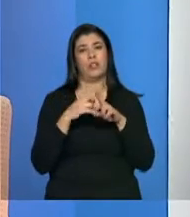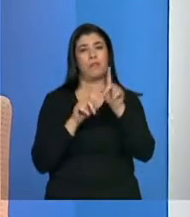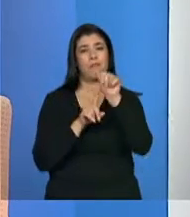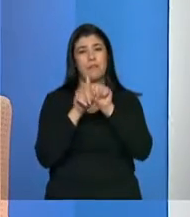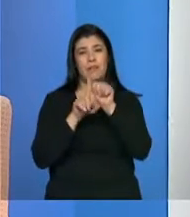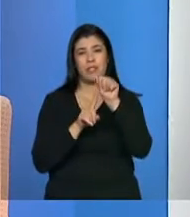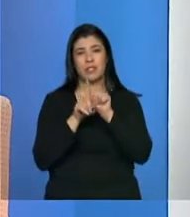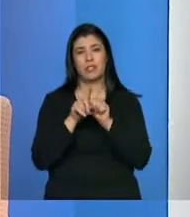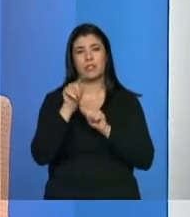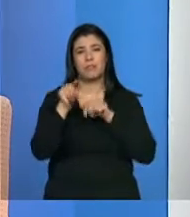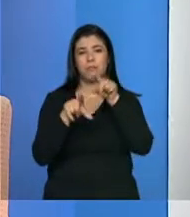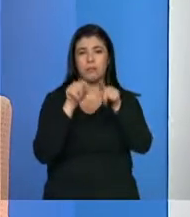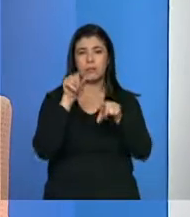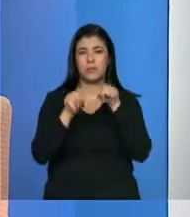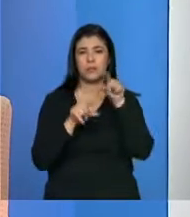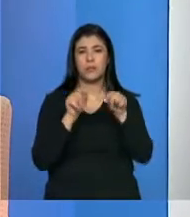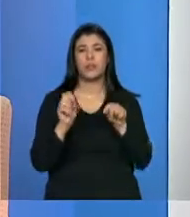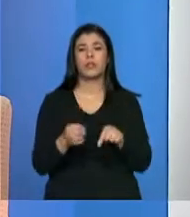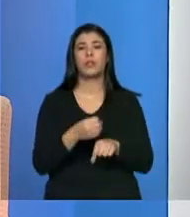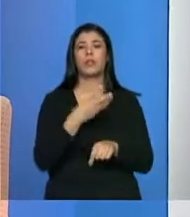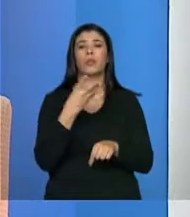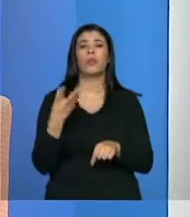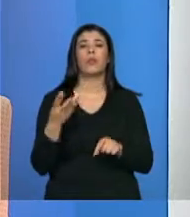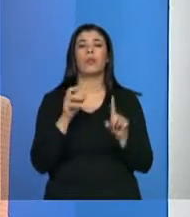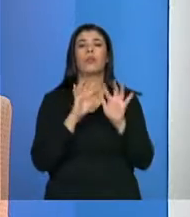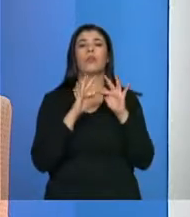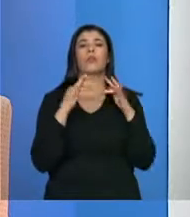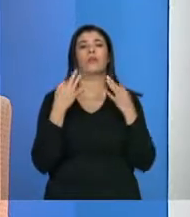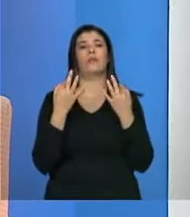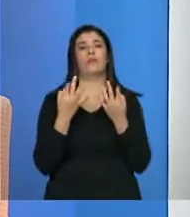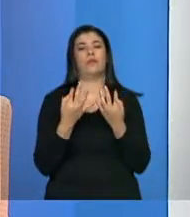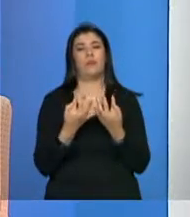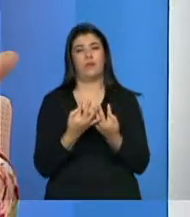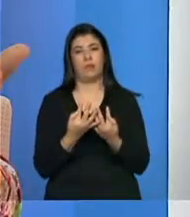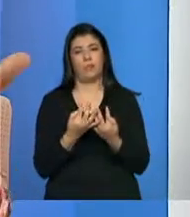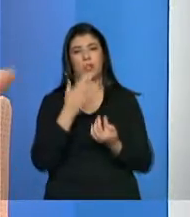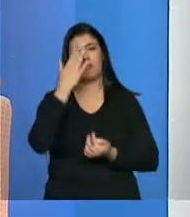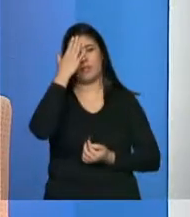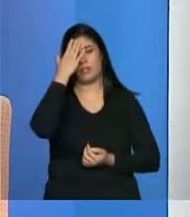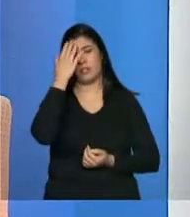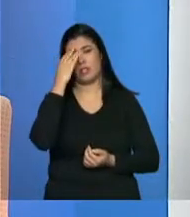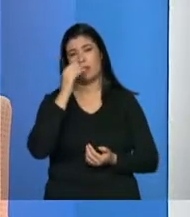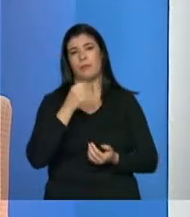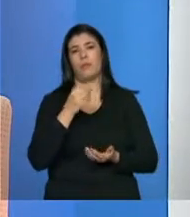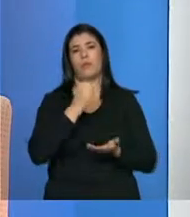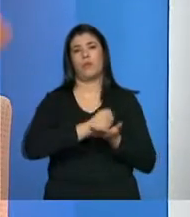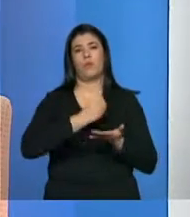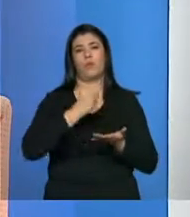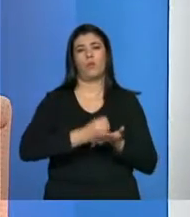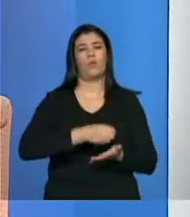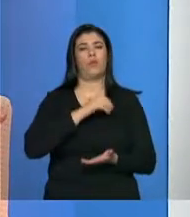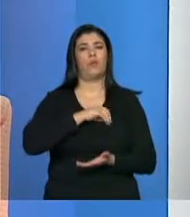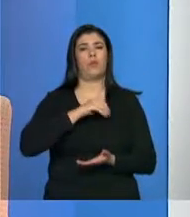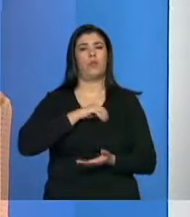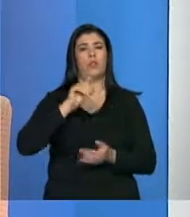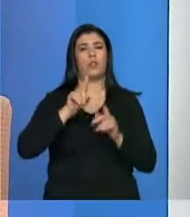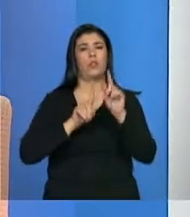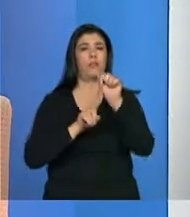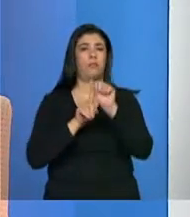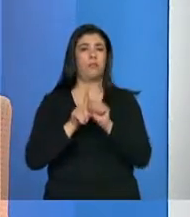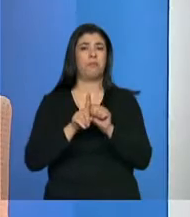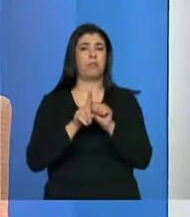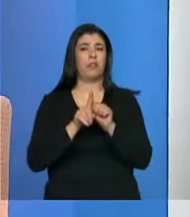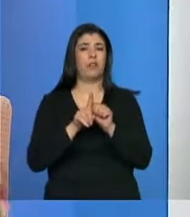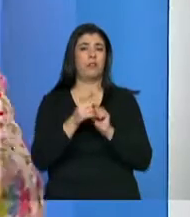das informações no Cadastro Único, faz toda a sua concessão da folha de pagamentos do Bolsa Família, pro próximo mês, né?